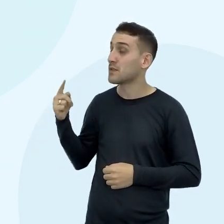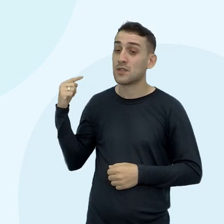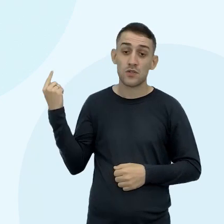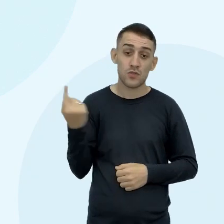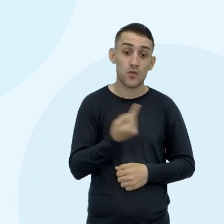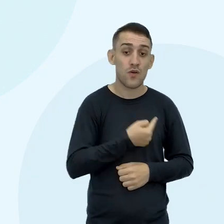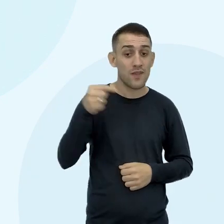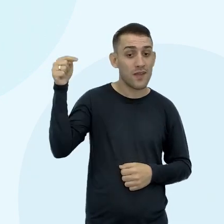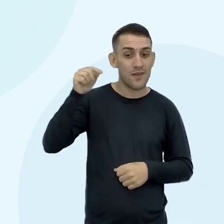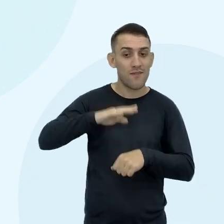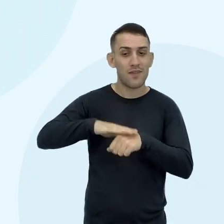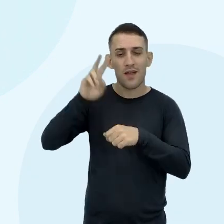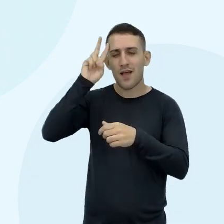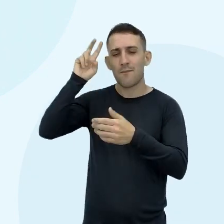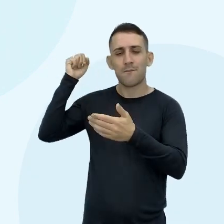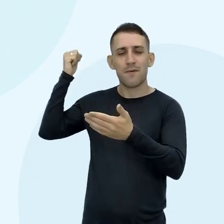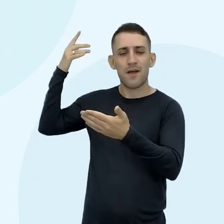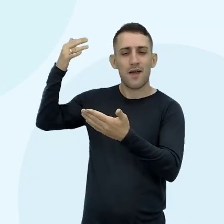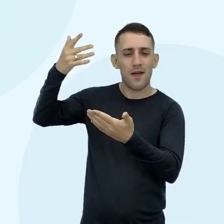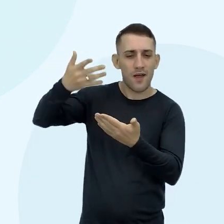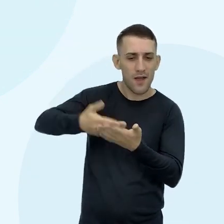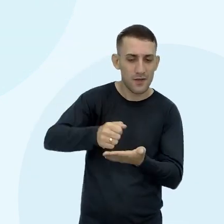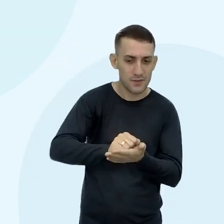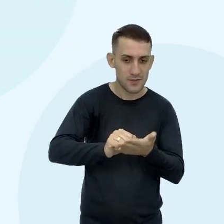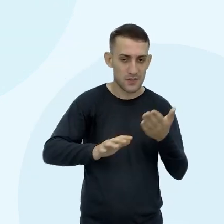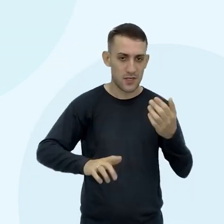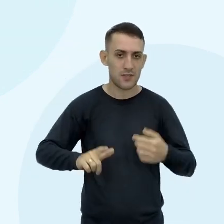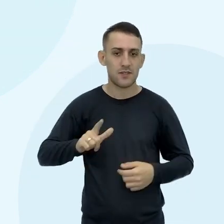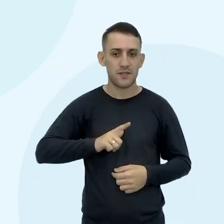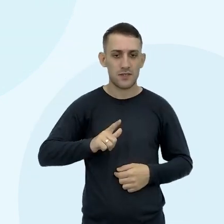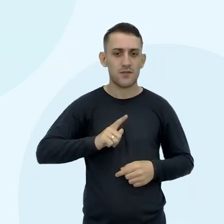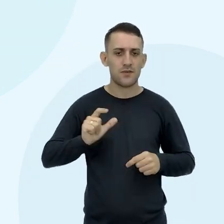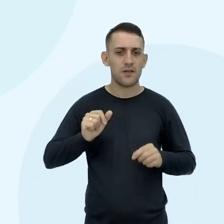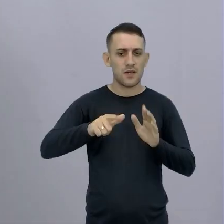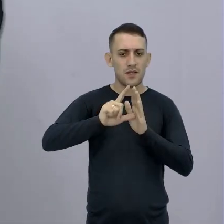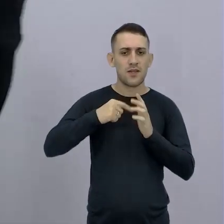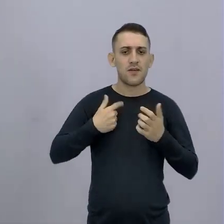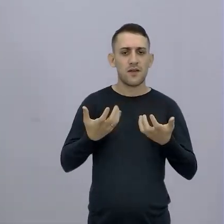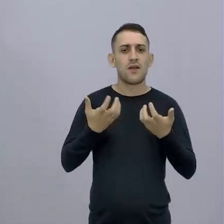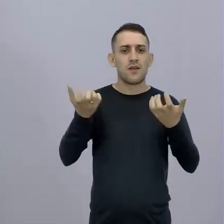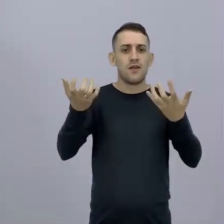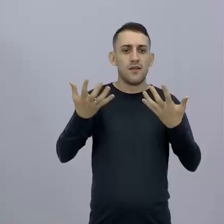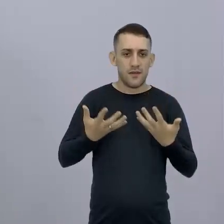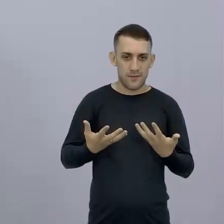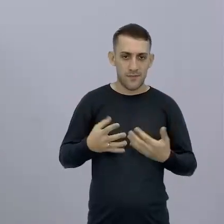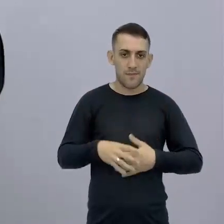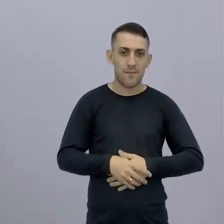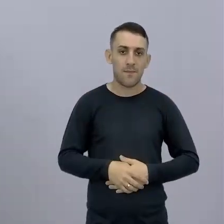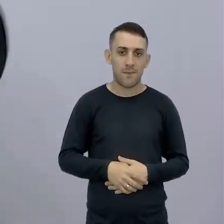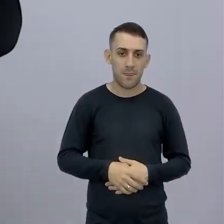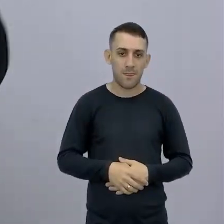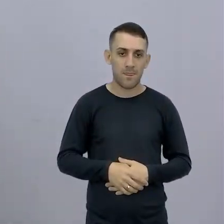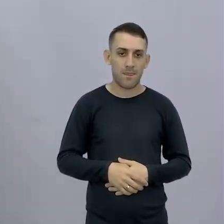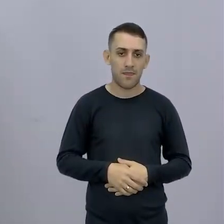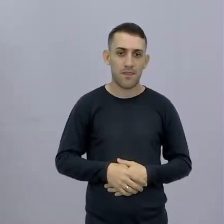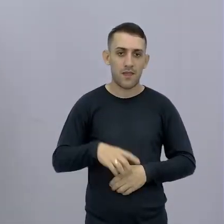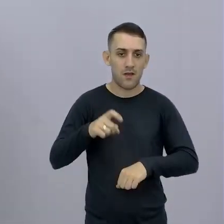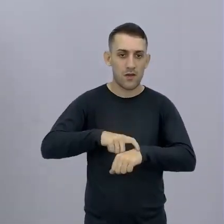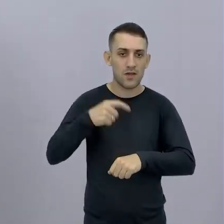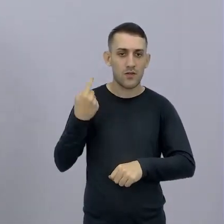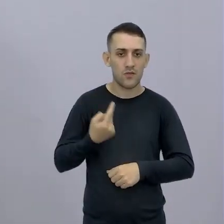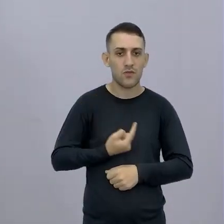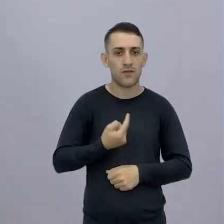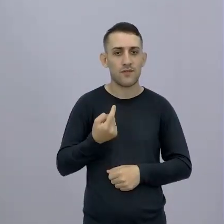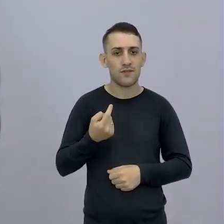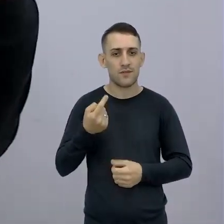uma retrospectiva Das atividades agora Atividade 1 Antes disso, posso falar? Quero falar Pode falar Na hora que a gente decidiu Montar essa